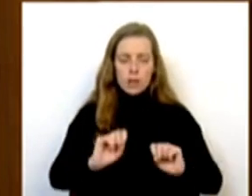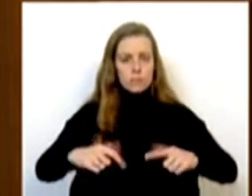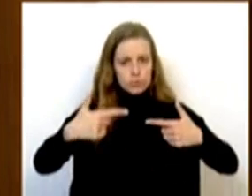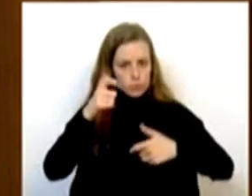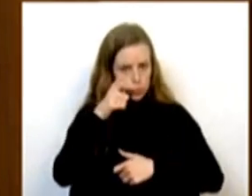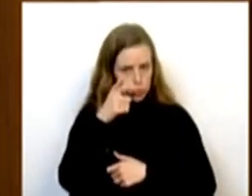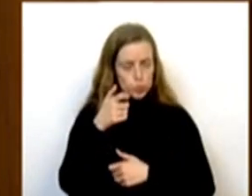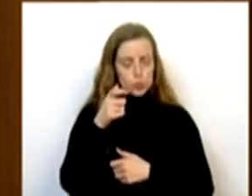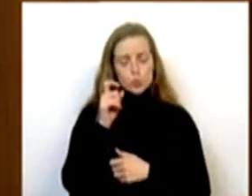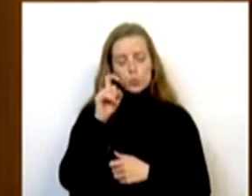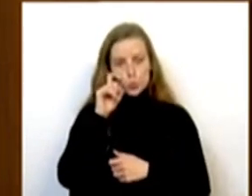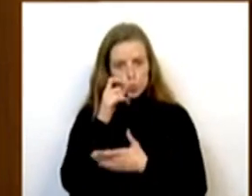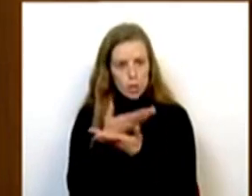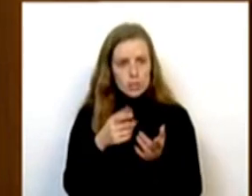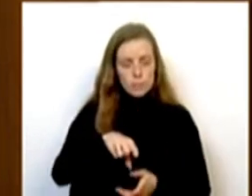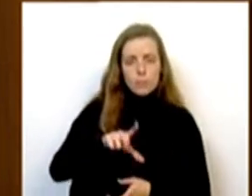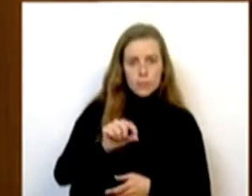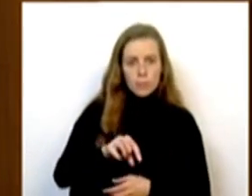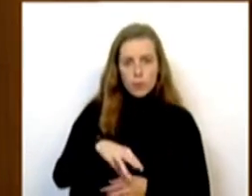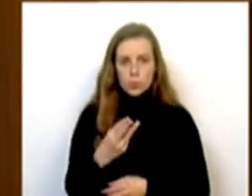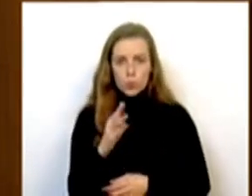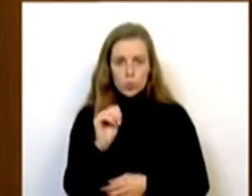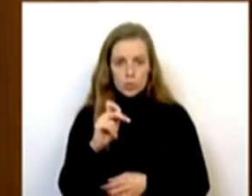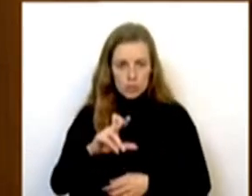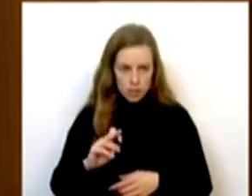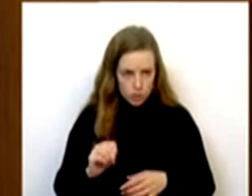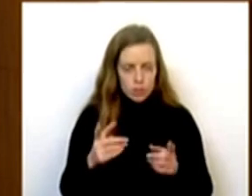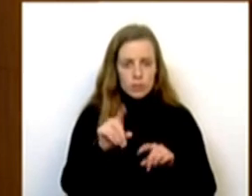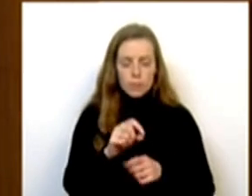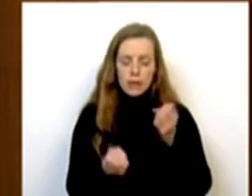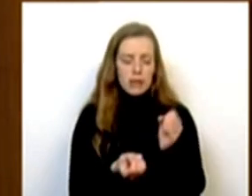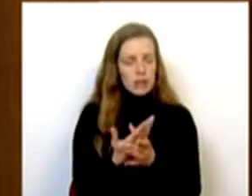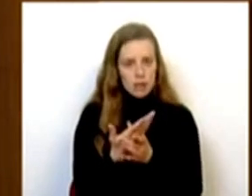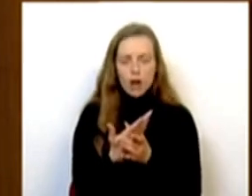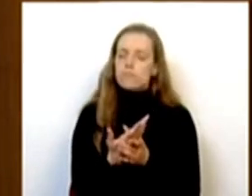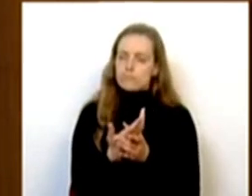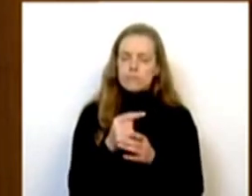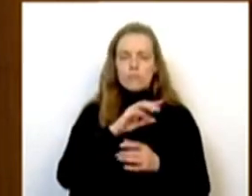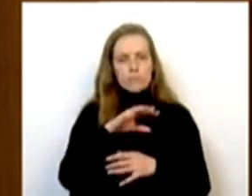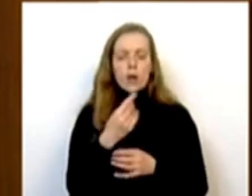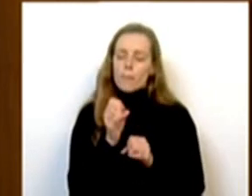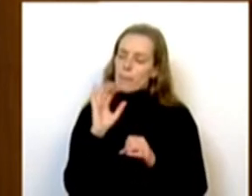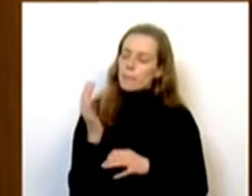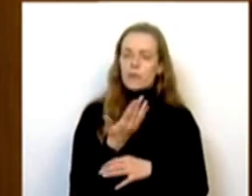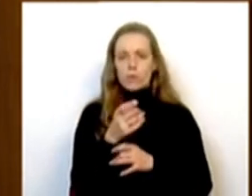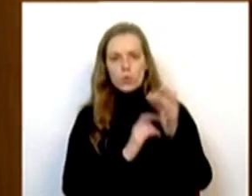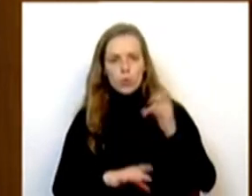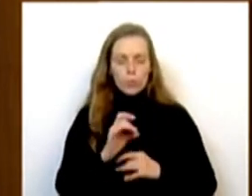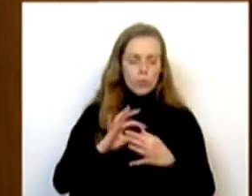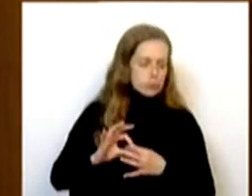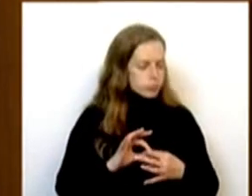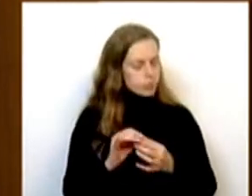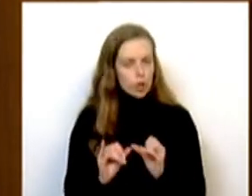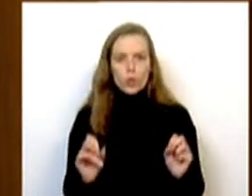o MUSAS e o CINICE, um consórcio que visa criar um ambiente europeu autónomo, inovador e colaborativo